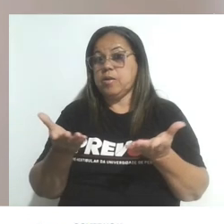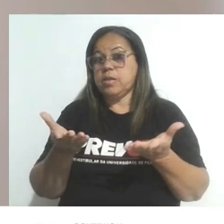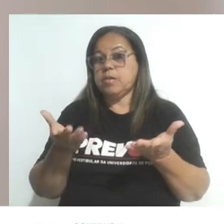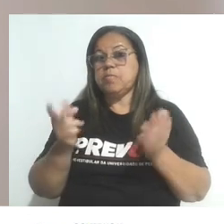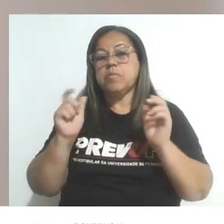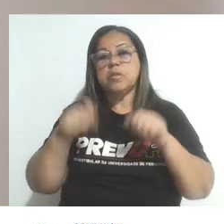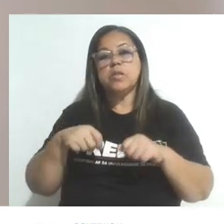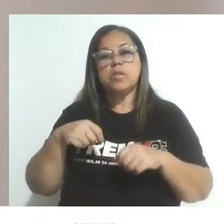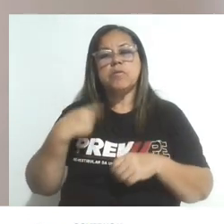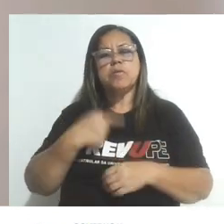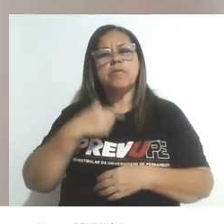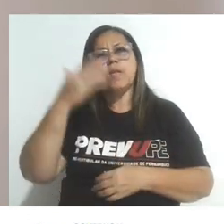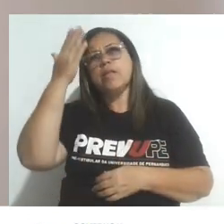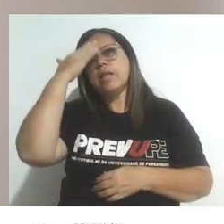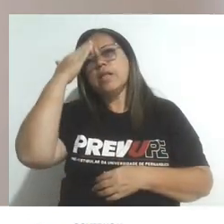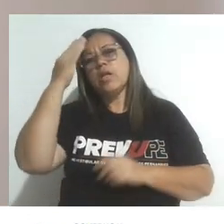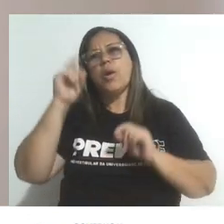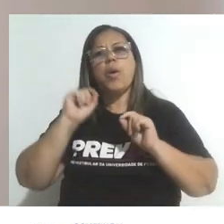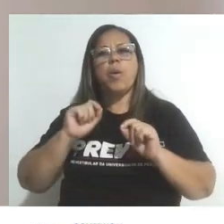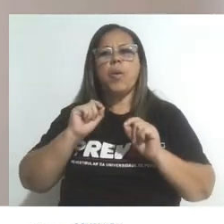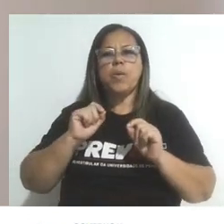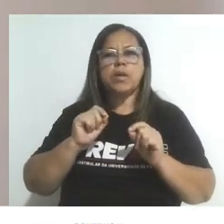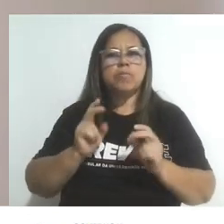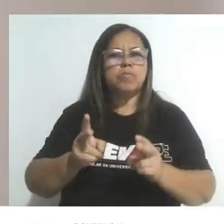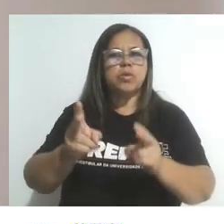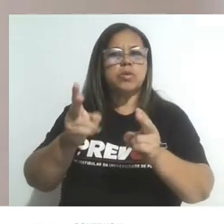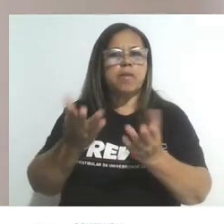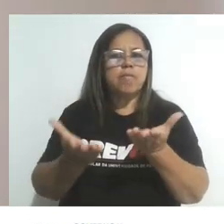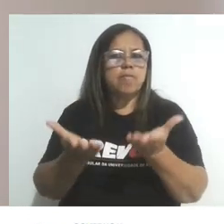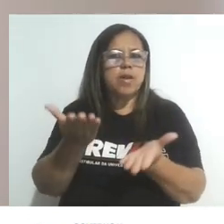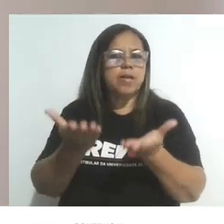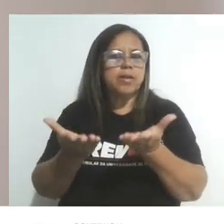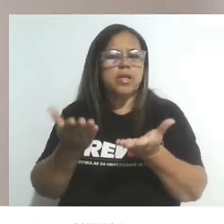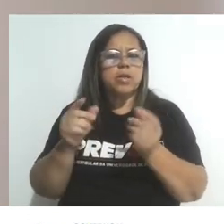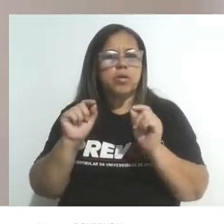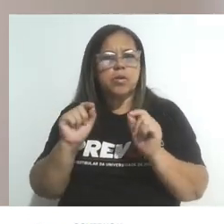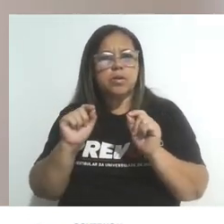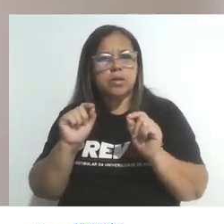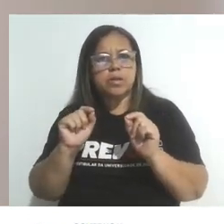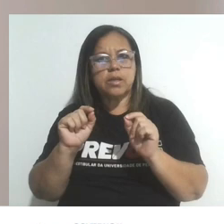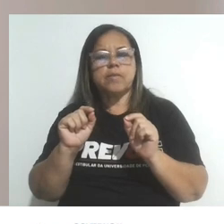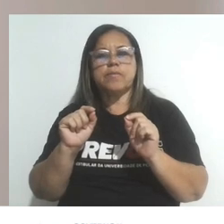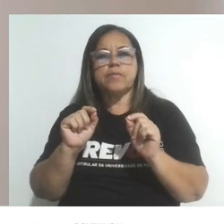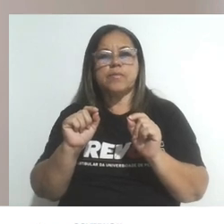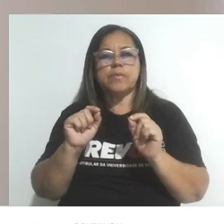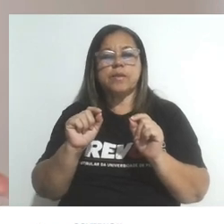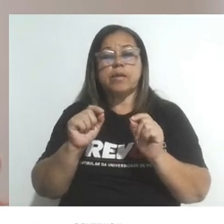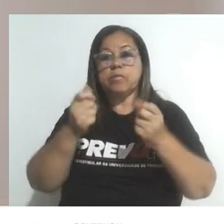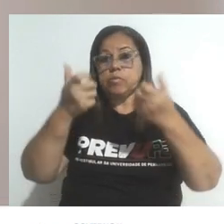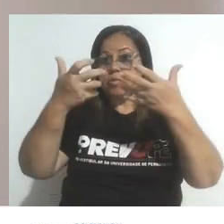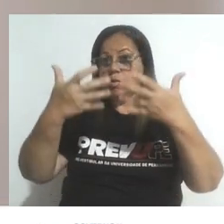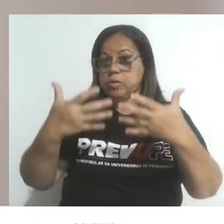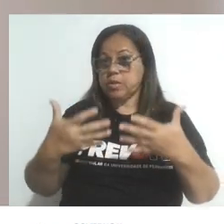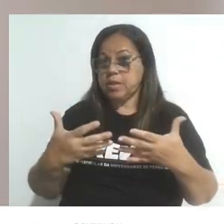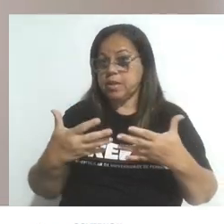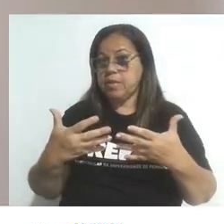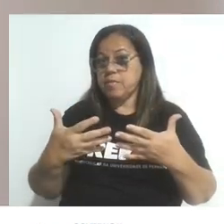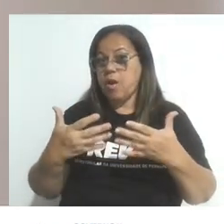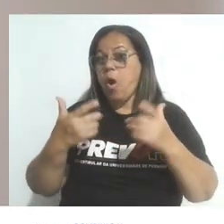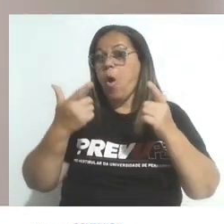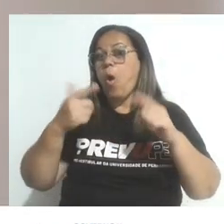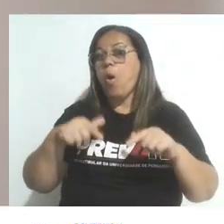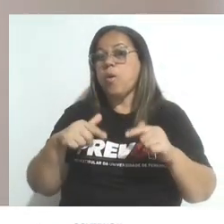podemos entender o que é a constante equilíbrio, como sendo uma grandeza que descreve a posição do